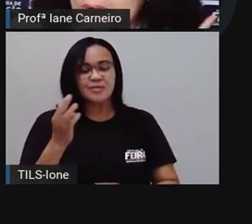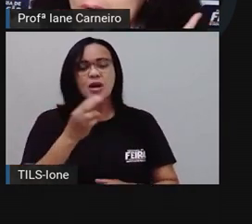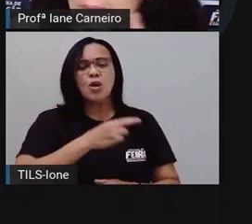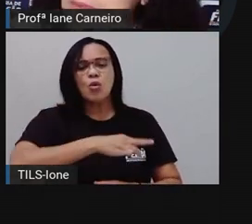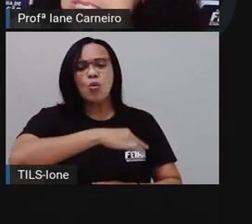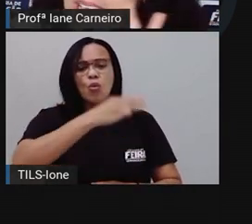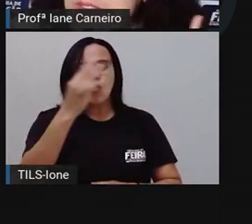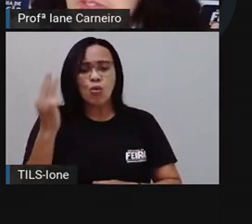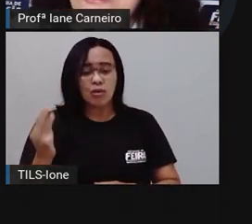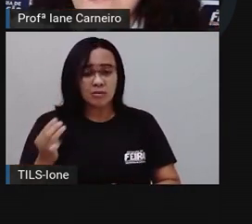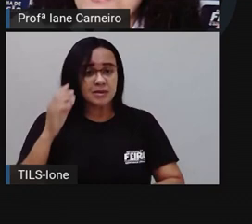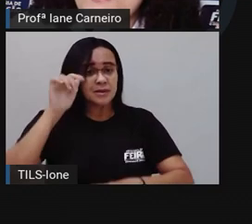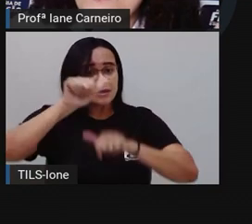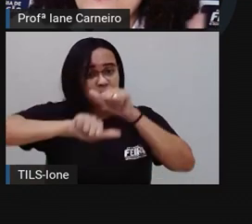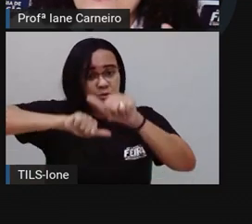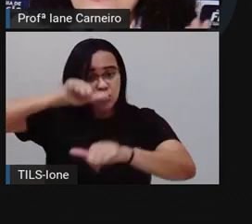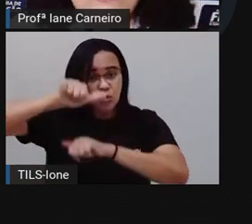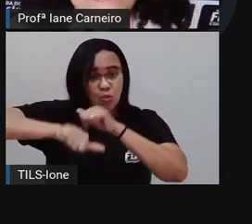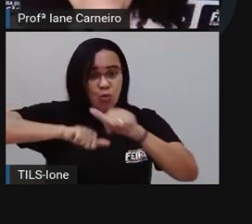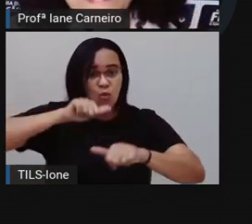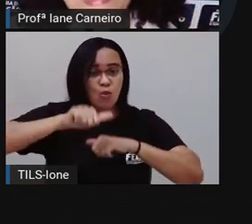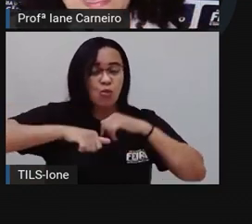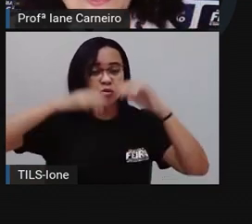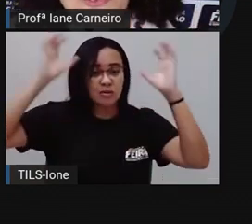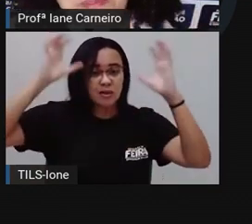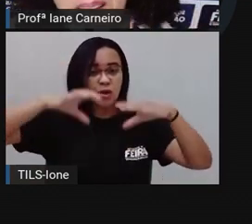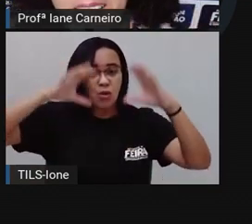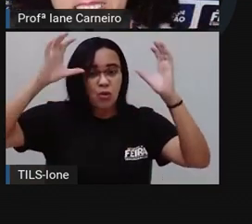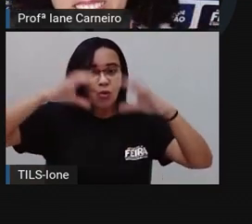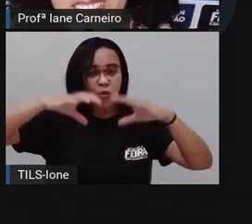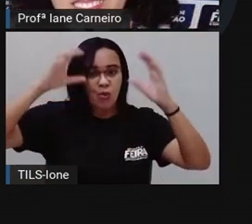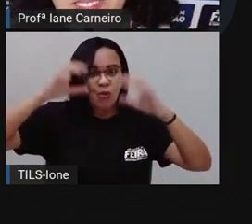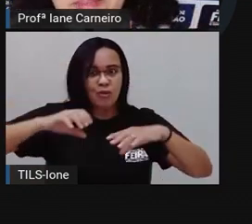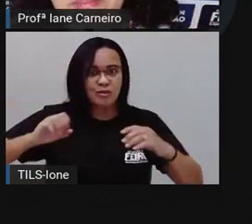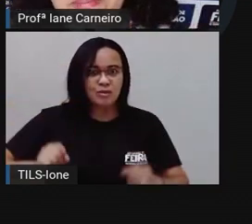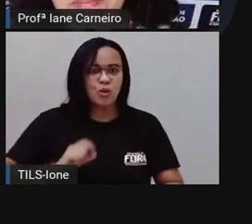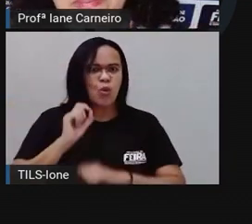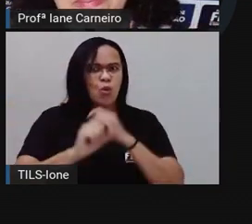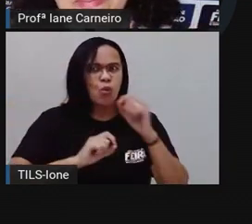transforma um céu chuvoso num espetáculo à parte.